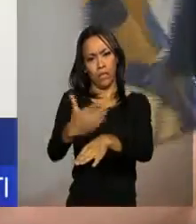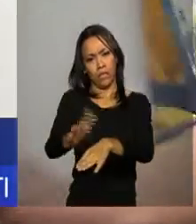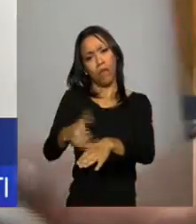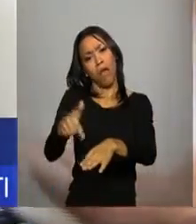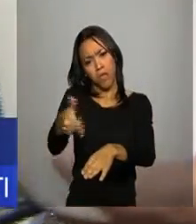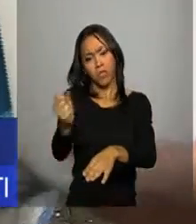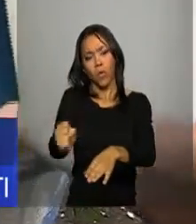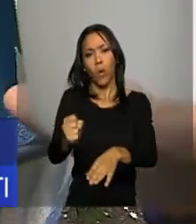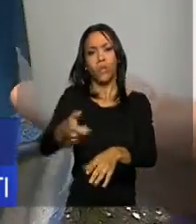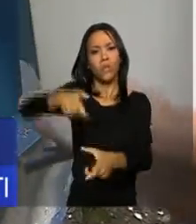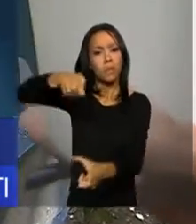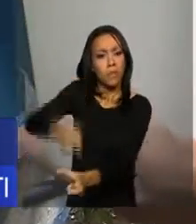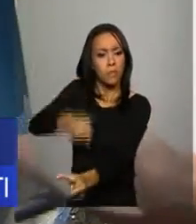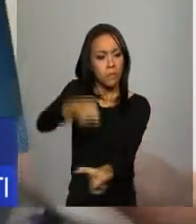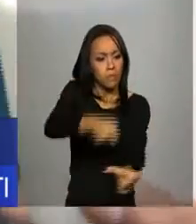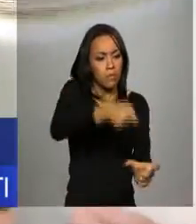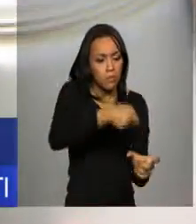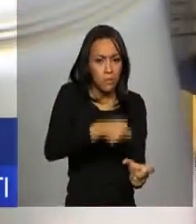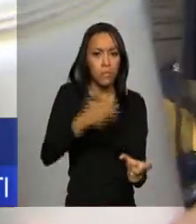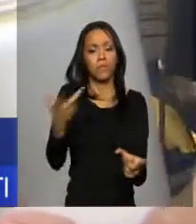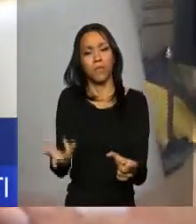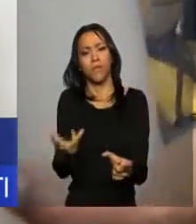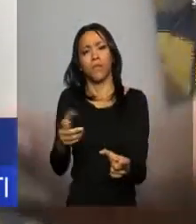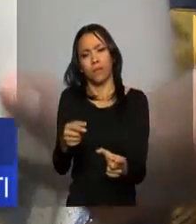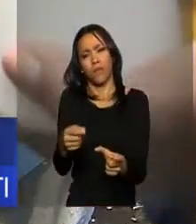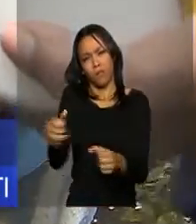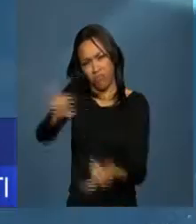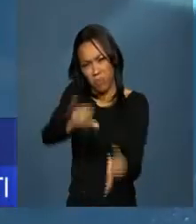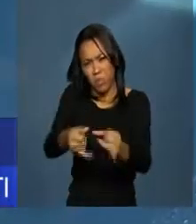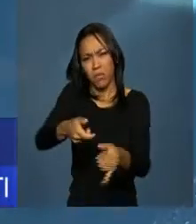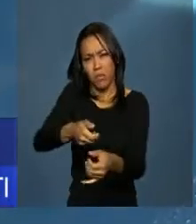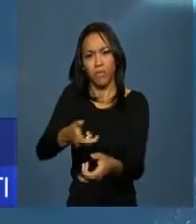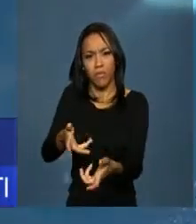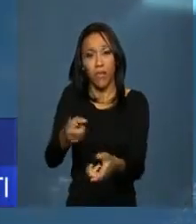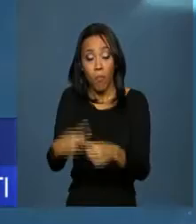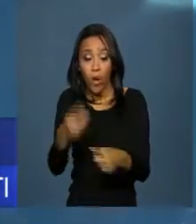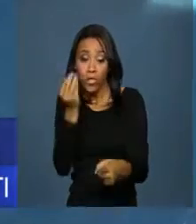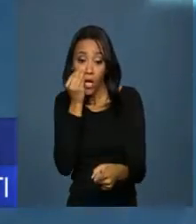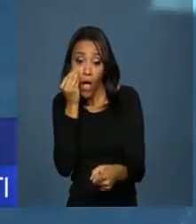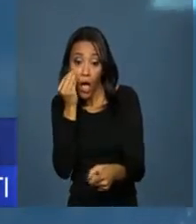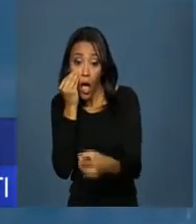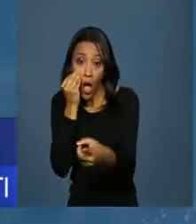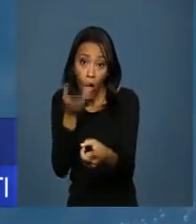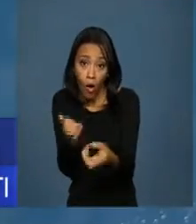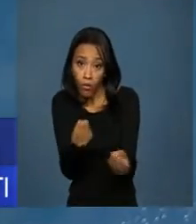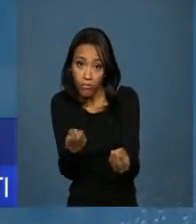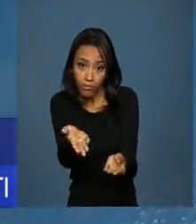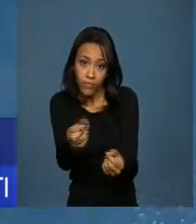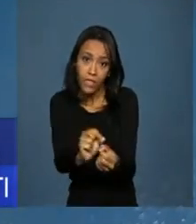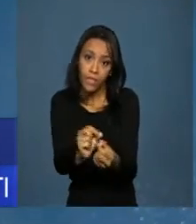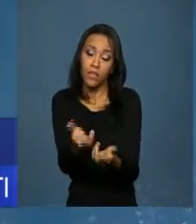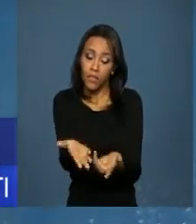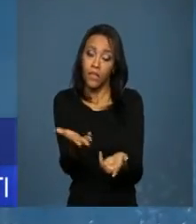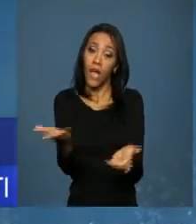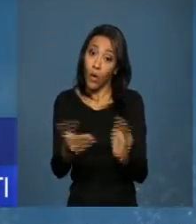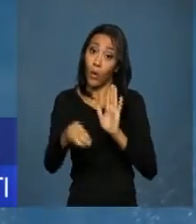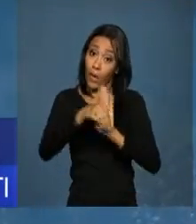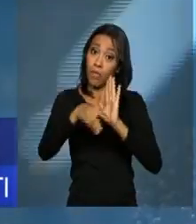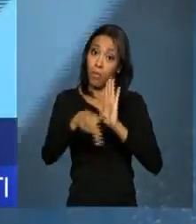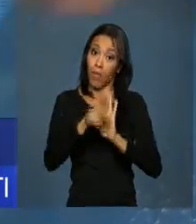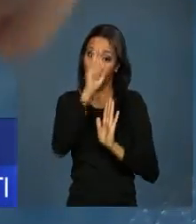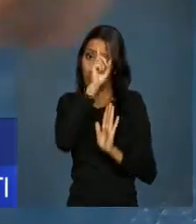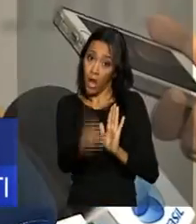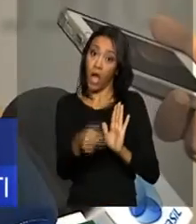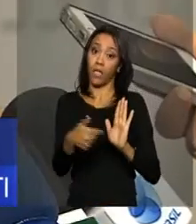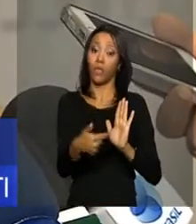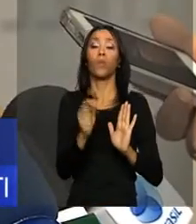eles podem aplicar larvicida, eles podem aplicar inseticida, eles podem acompanhar os agentes de saúde. Agora com a nova medida provisória que autoriza